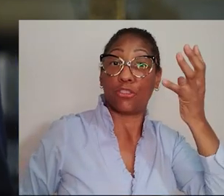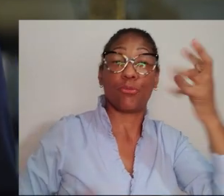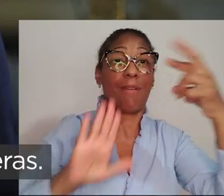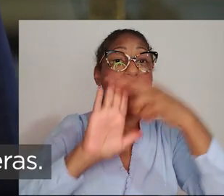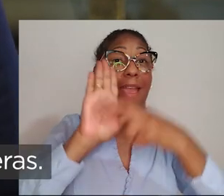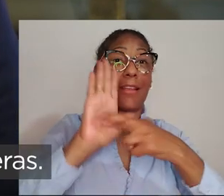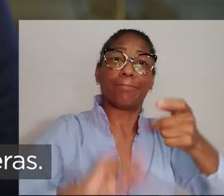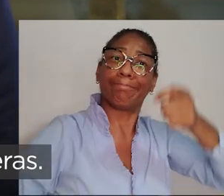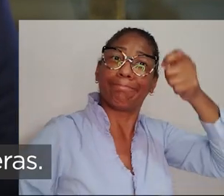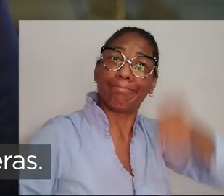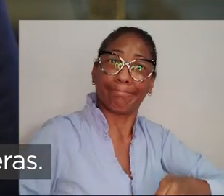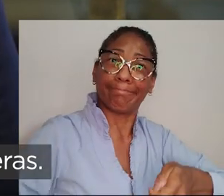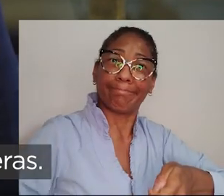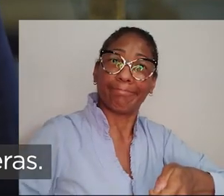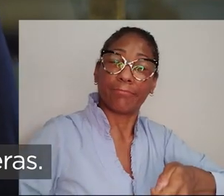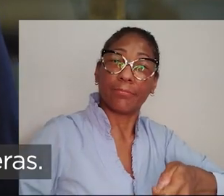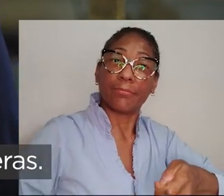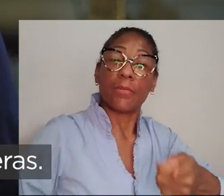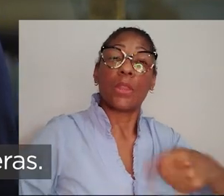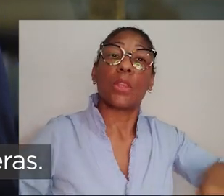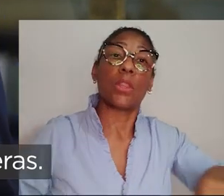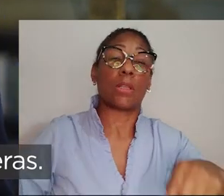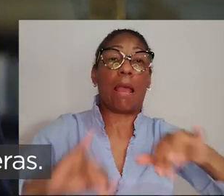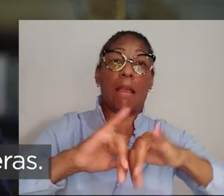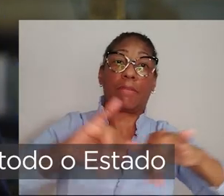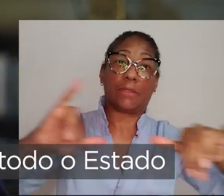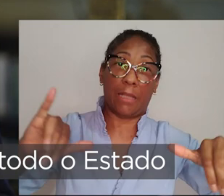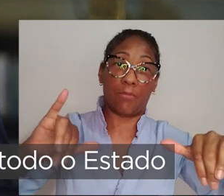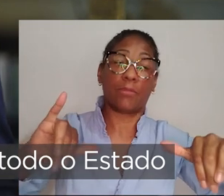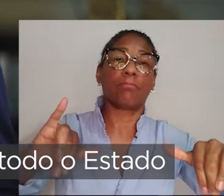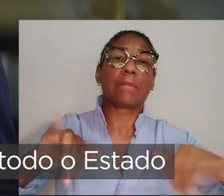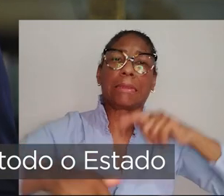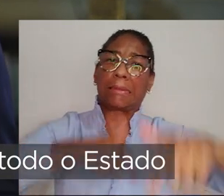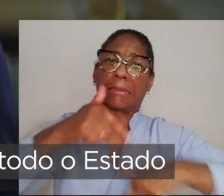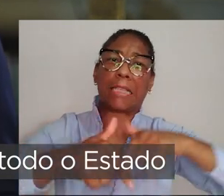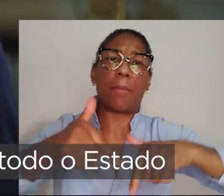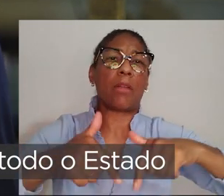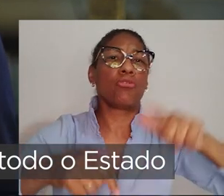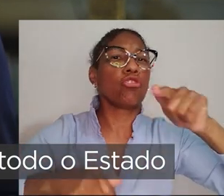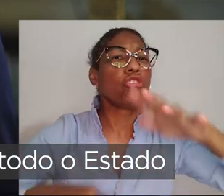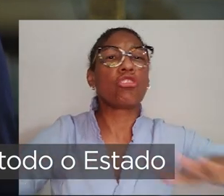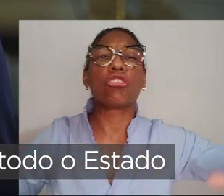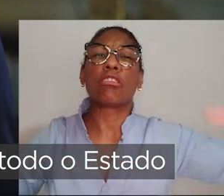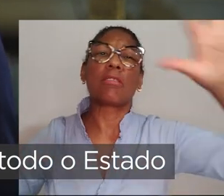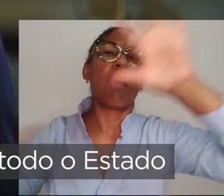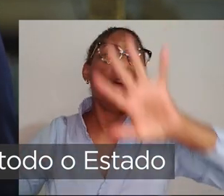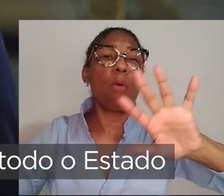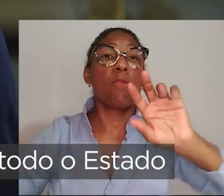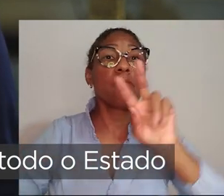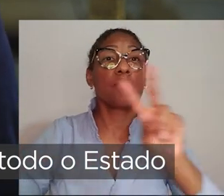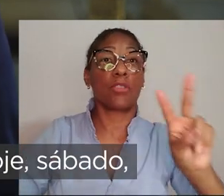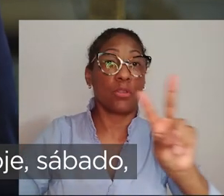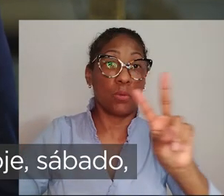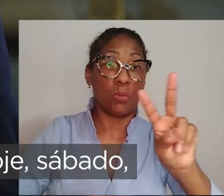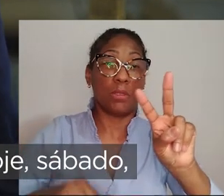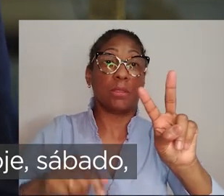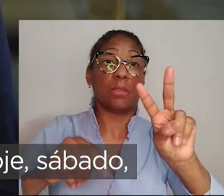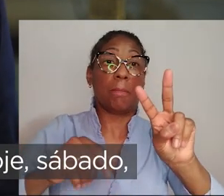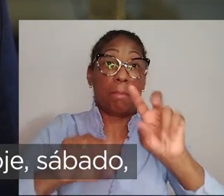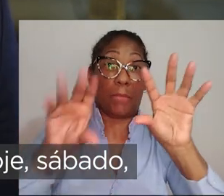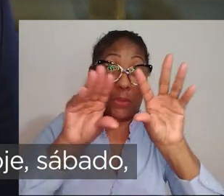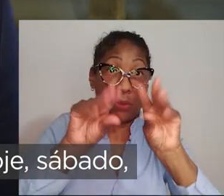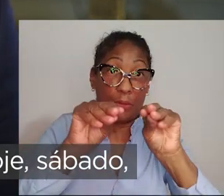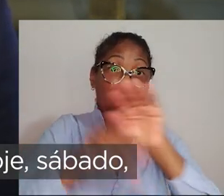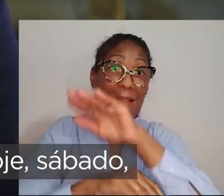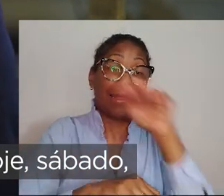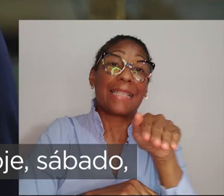ontem decidir pela aplicação de medidas mais severas. Nós decretamos a suspensão geral das atividades em todo o Estado, das 22